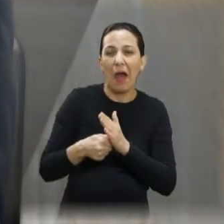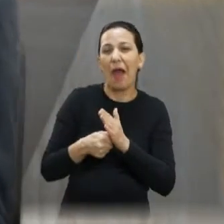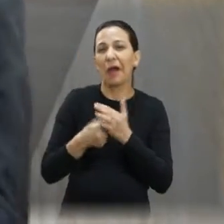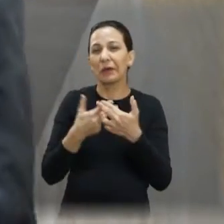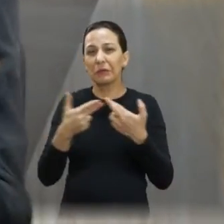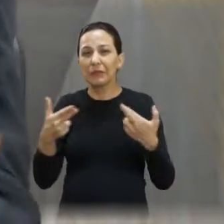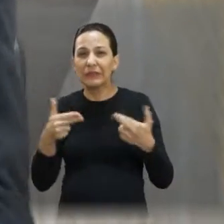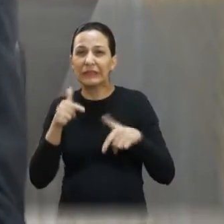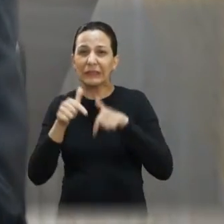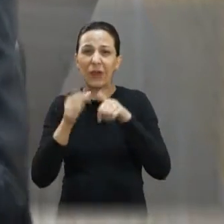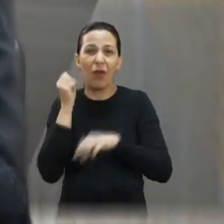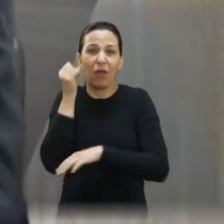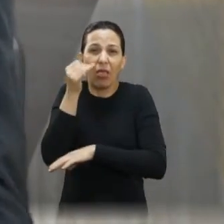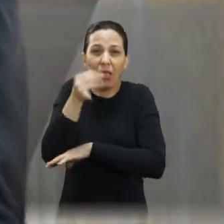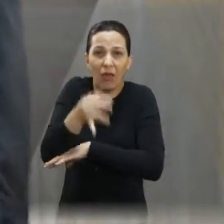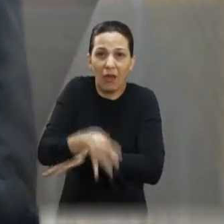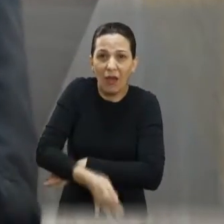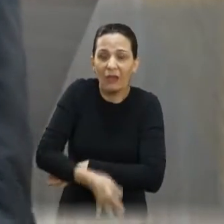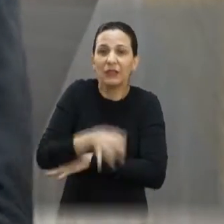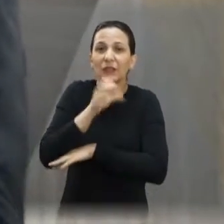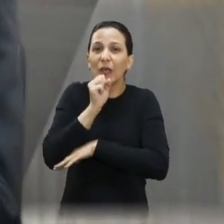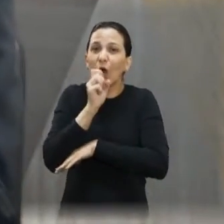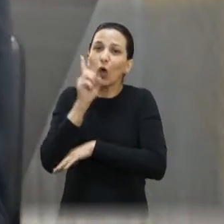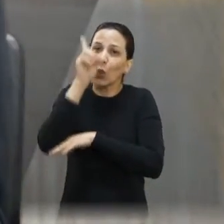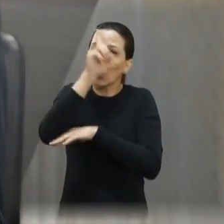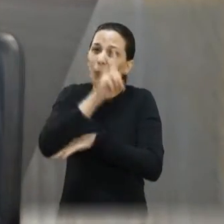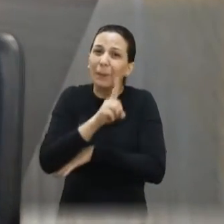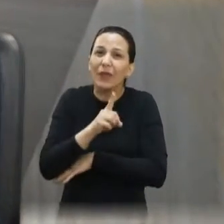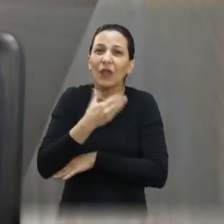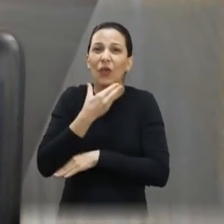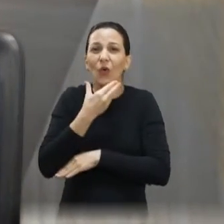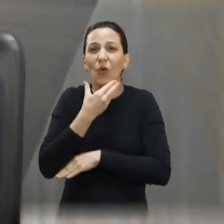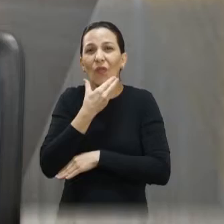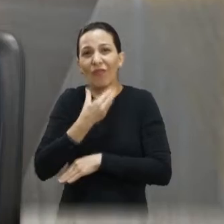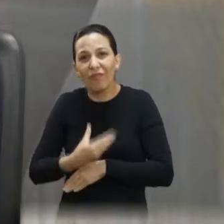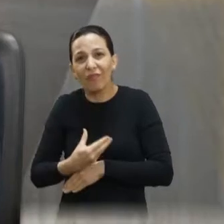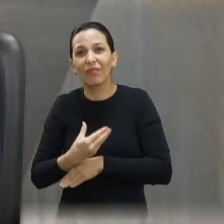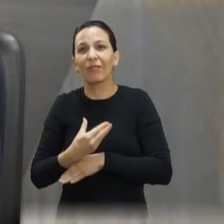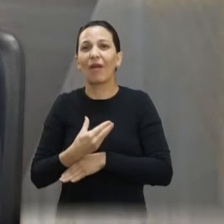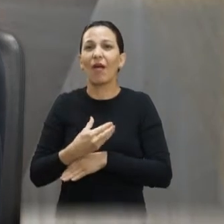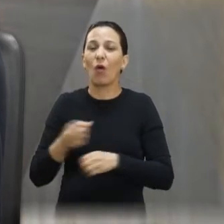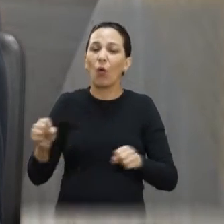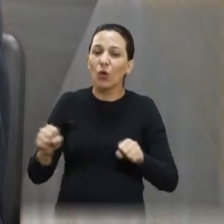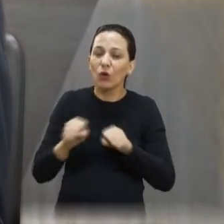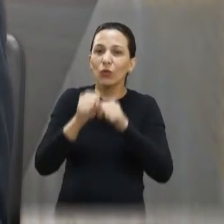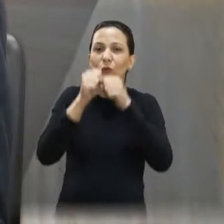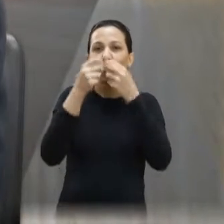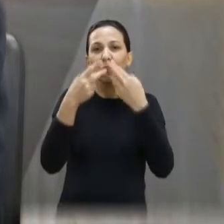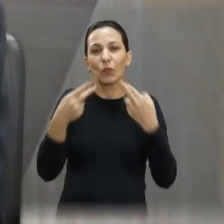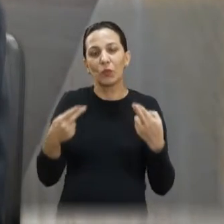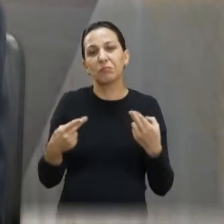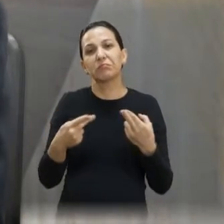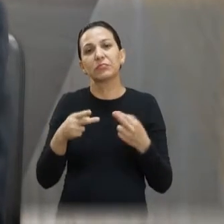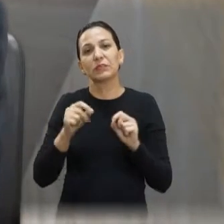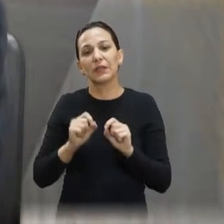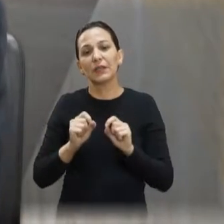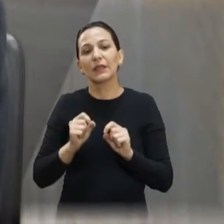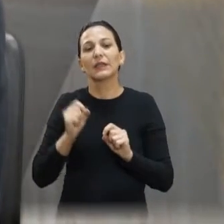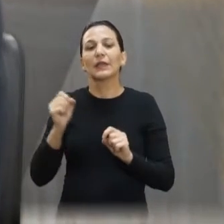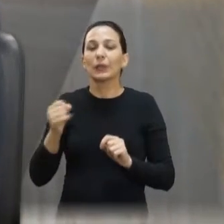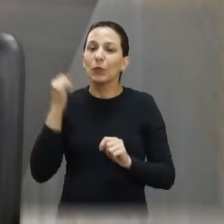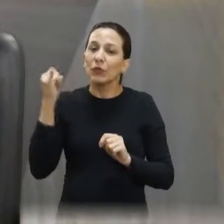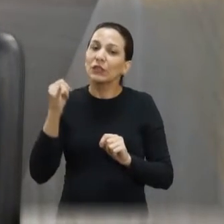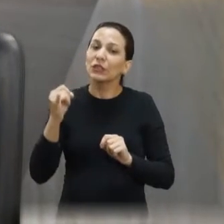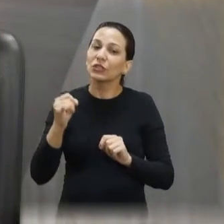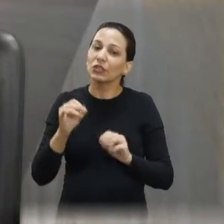eles trabalham de madrugada, final de semana, no Natal, no Ano Novo. Eu achei uma forma de gratificação para eles fazerem o projeto